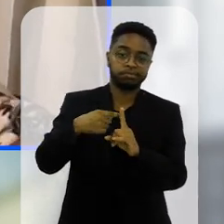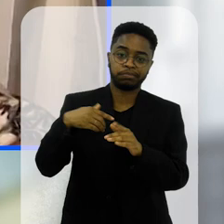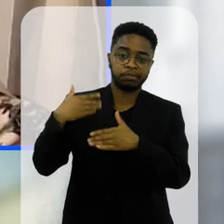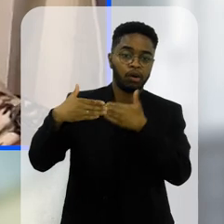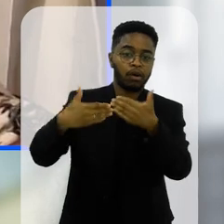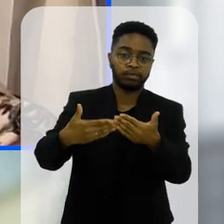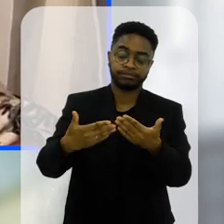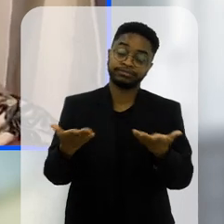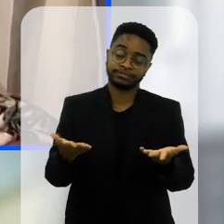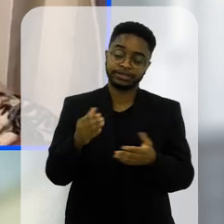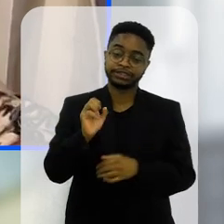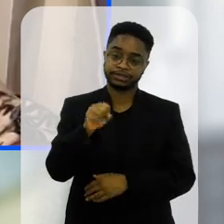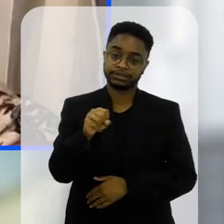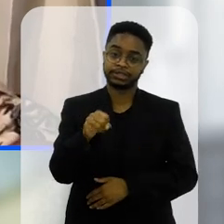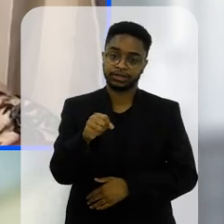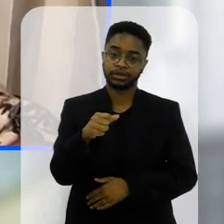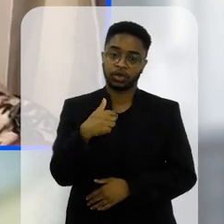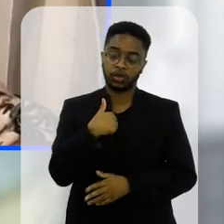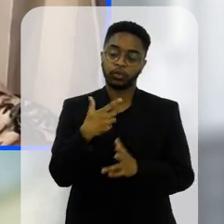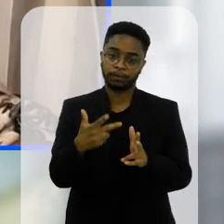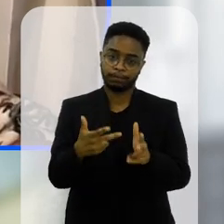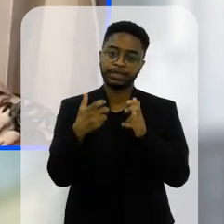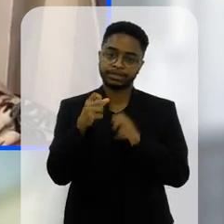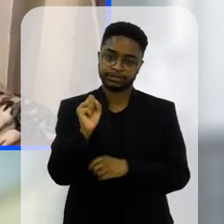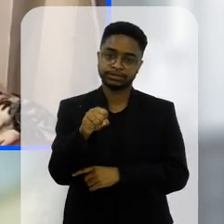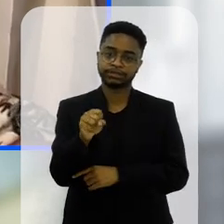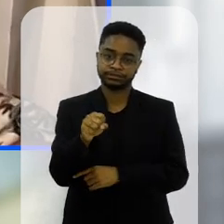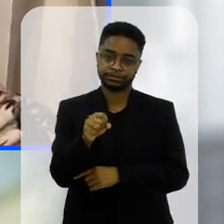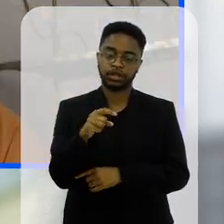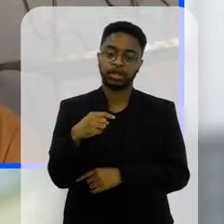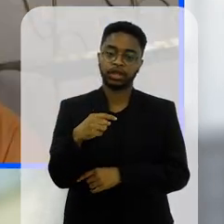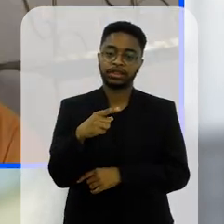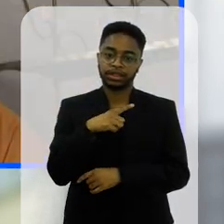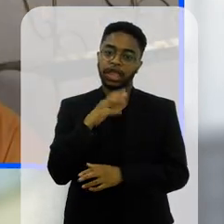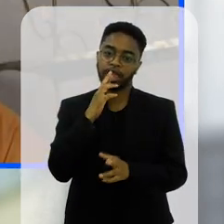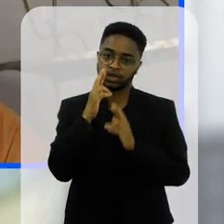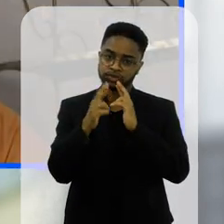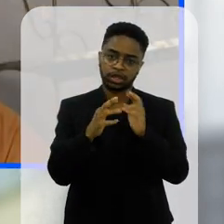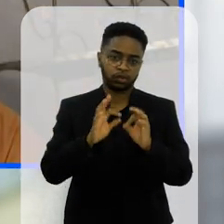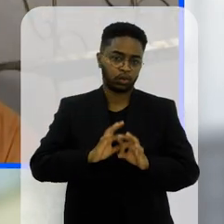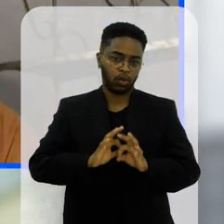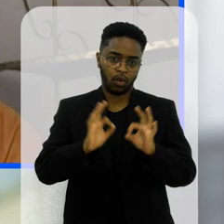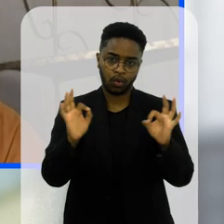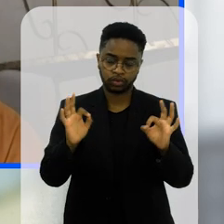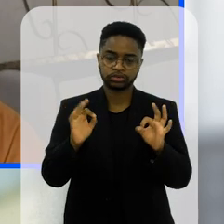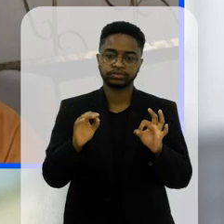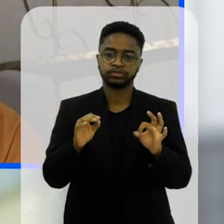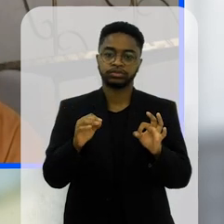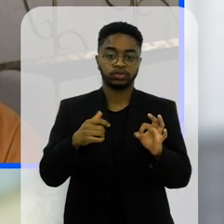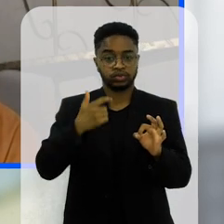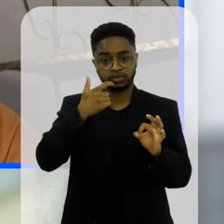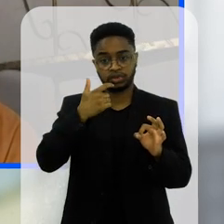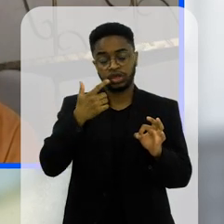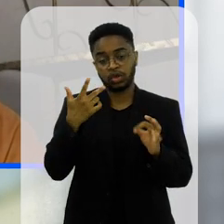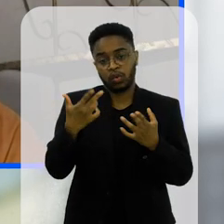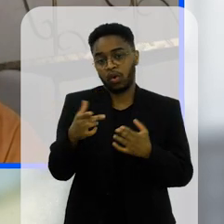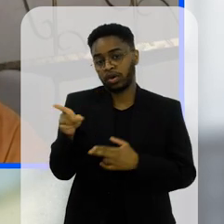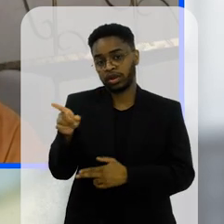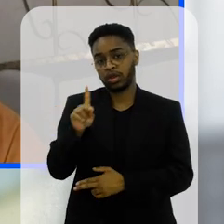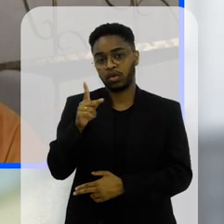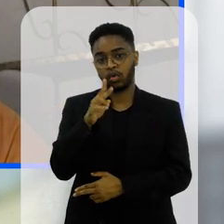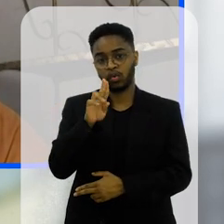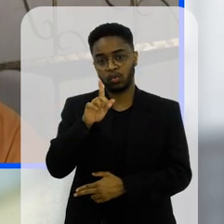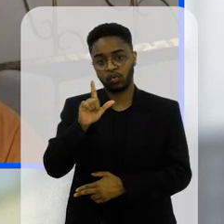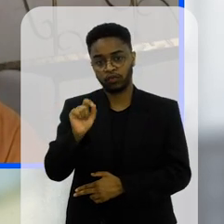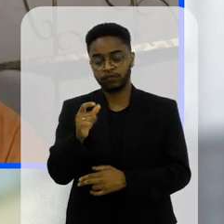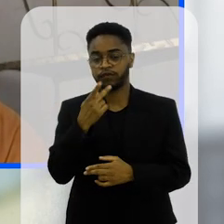são muito maiores então sim eu tenho percebido que a gente tem tido resultados muito positivos como o professor Hugo falou nós